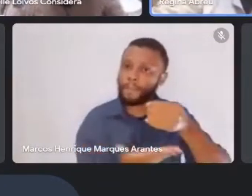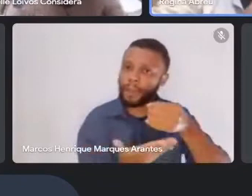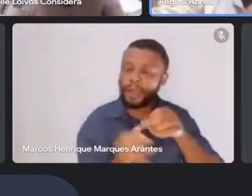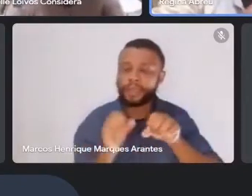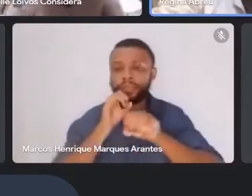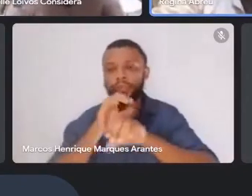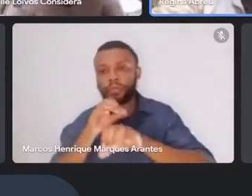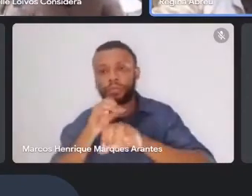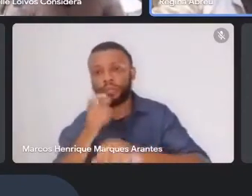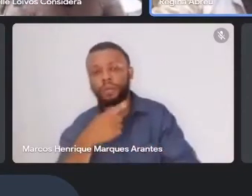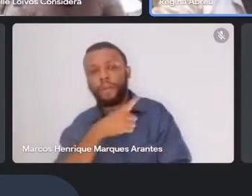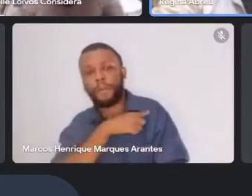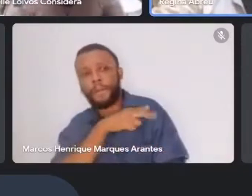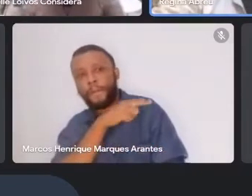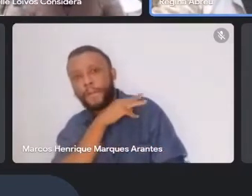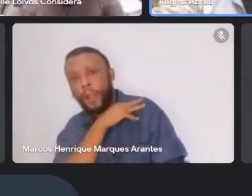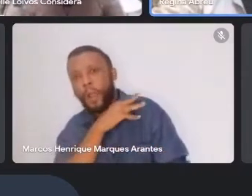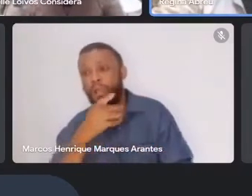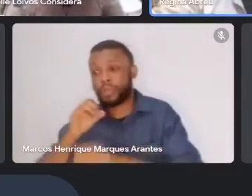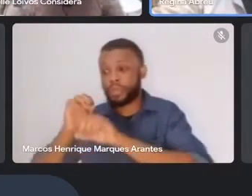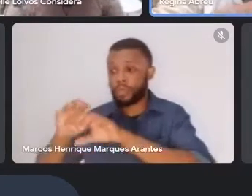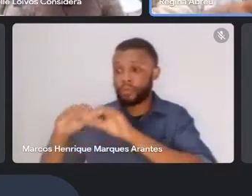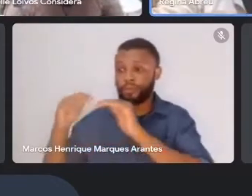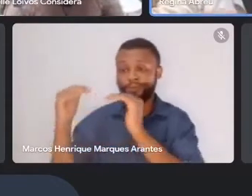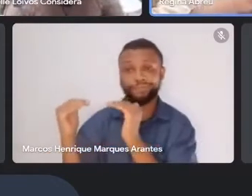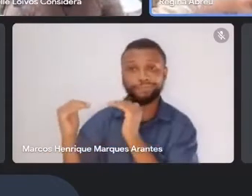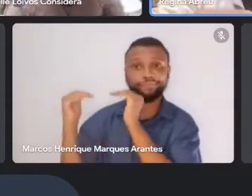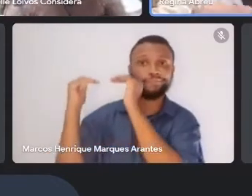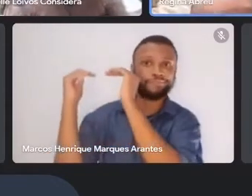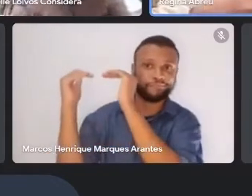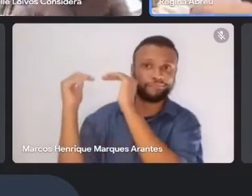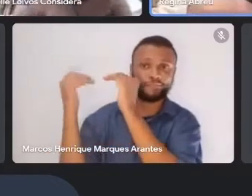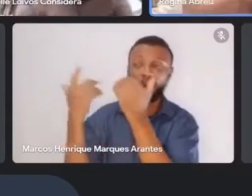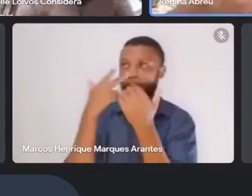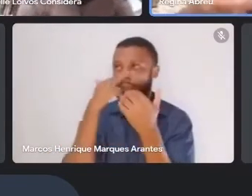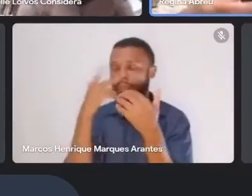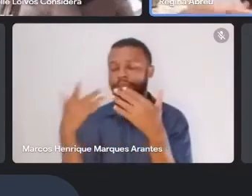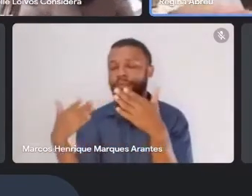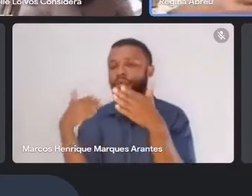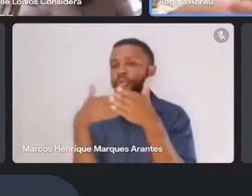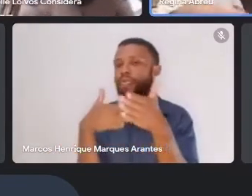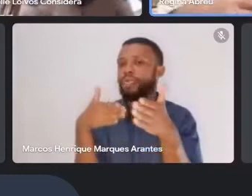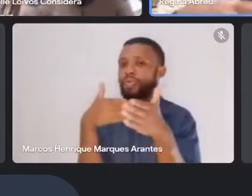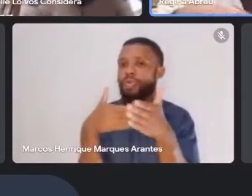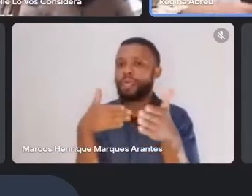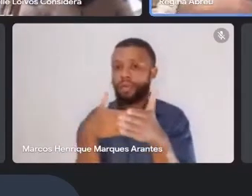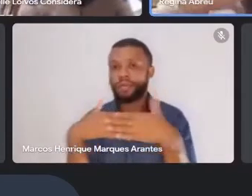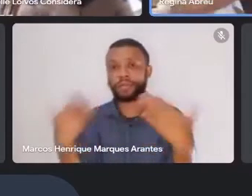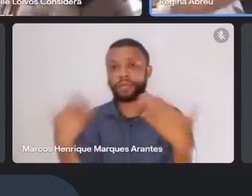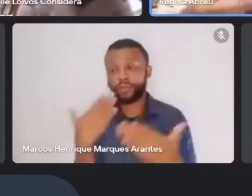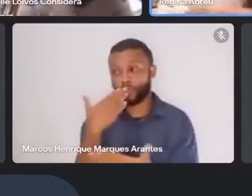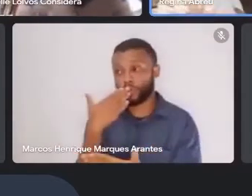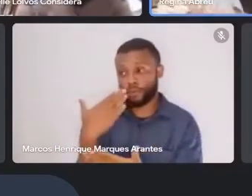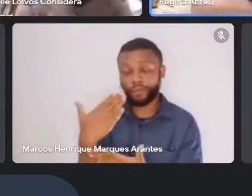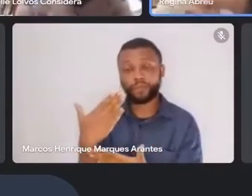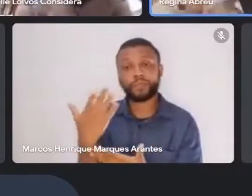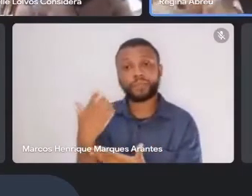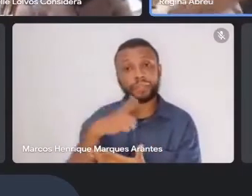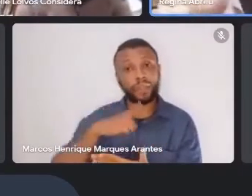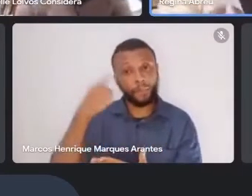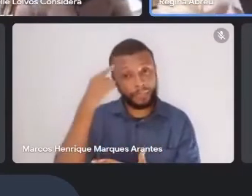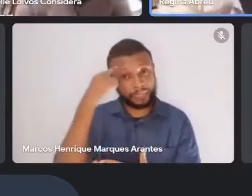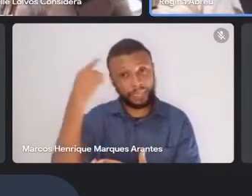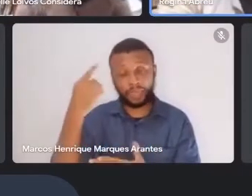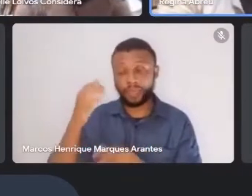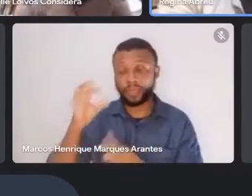bloqueados. Então, eu sou muito favorável que a gente faça por isso, essa ideia de um projeto de extensão com